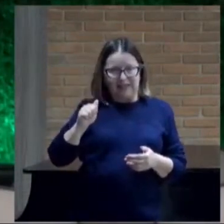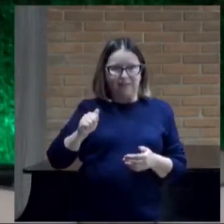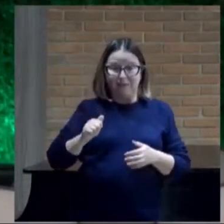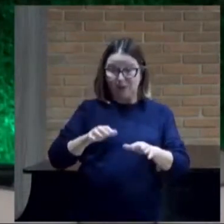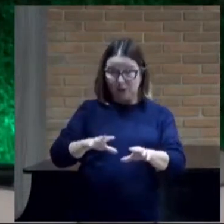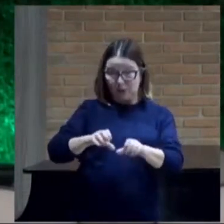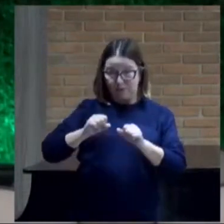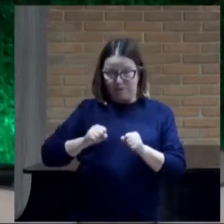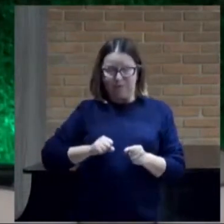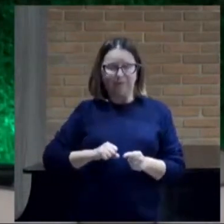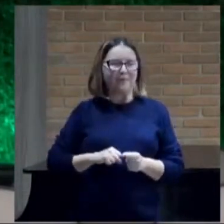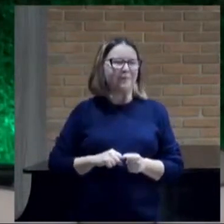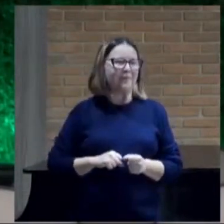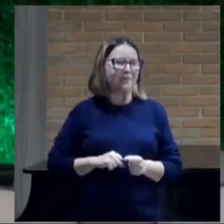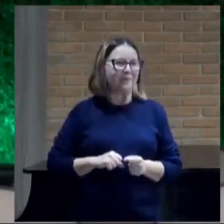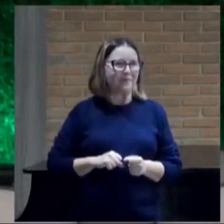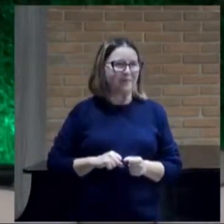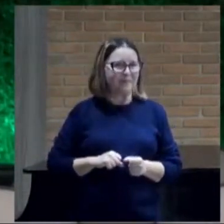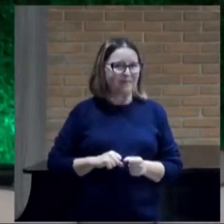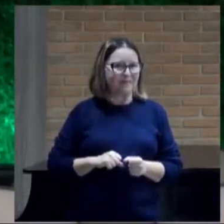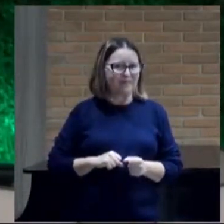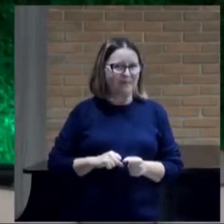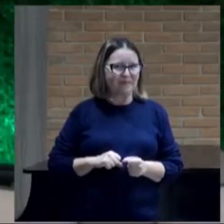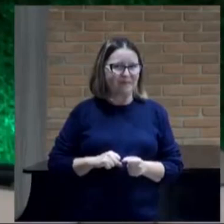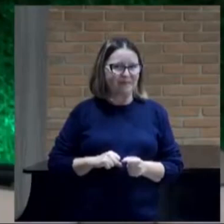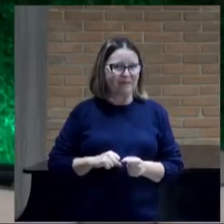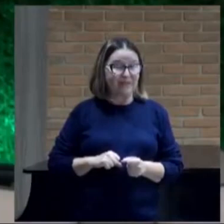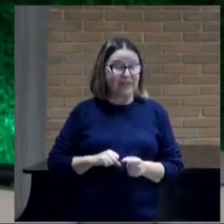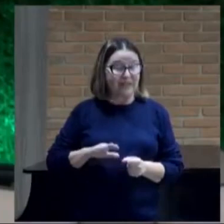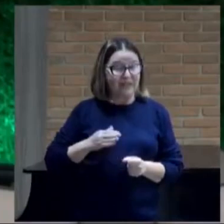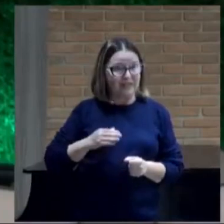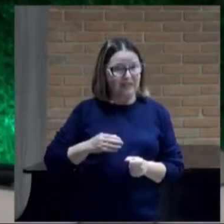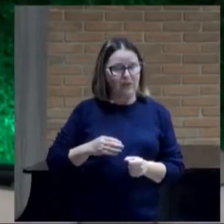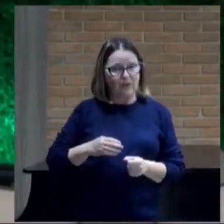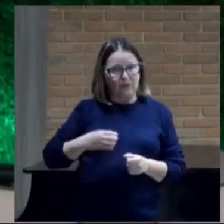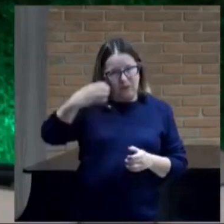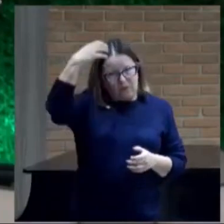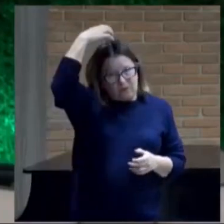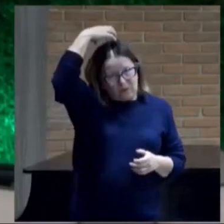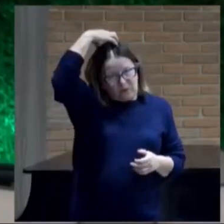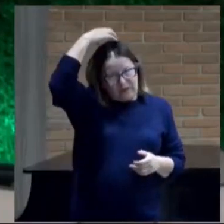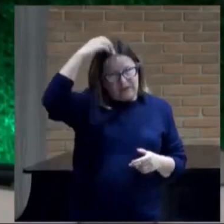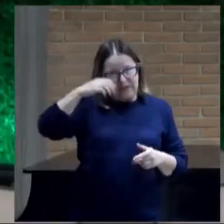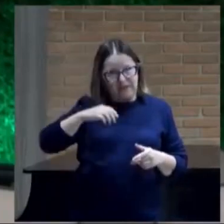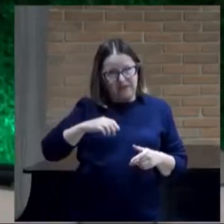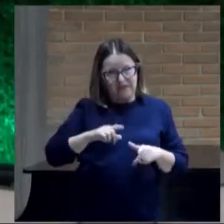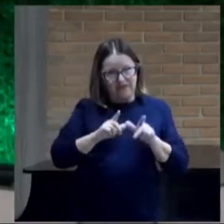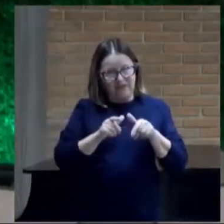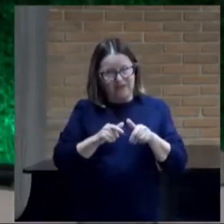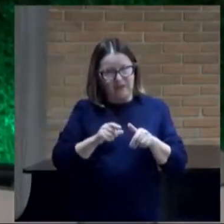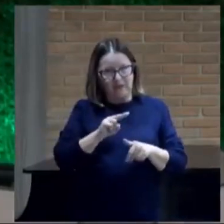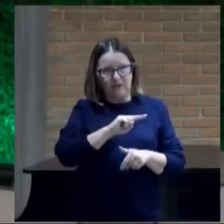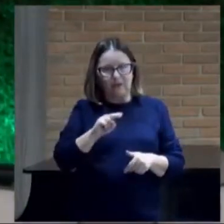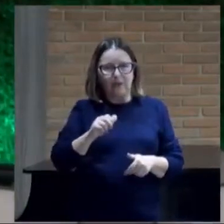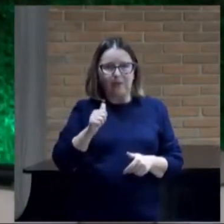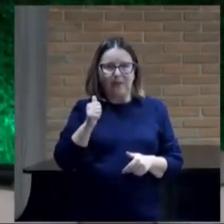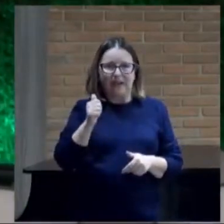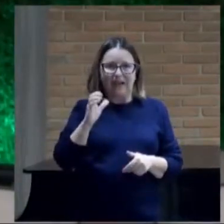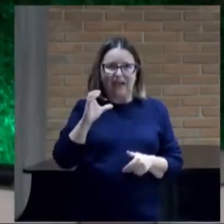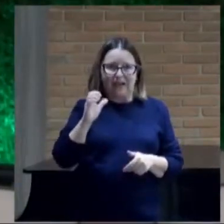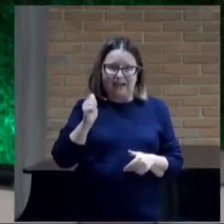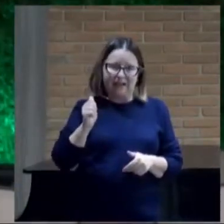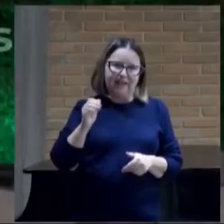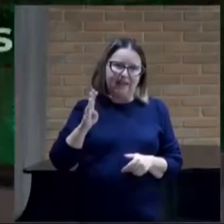E aí ele está fazendo uma provocação, o rei de Israel era Acabe. Tá bom? Vamos lá.